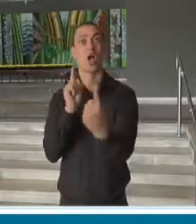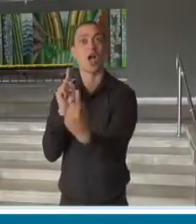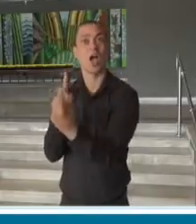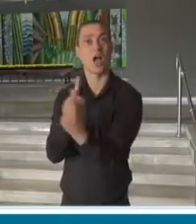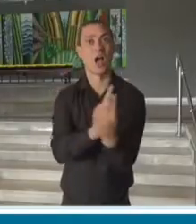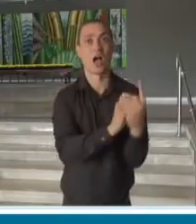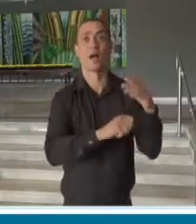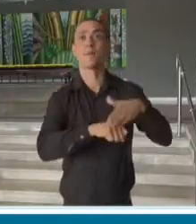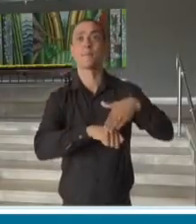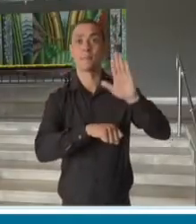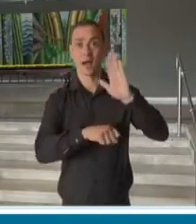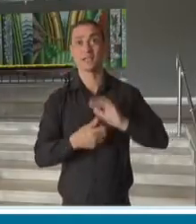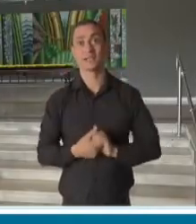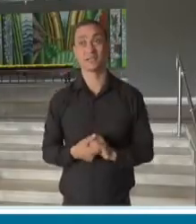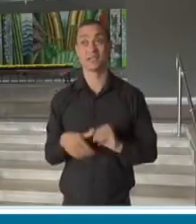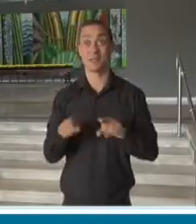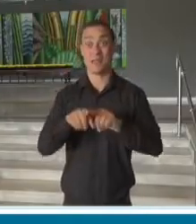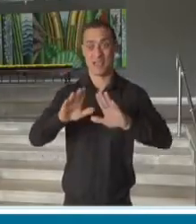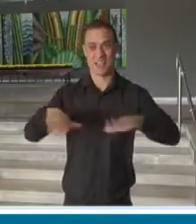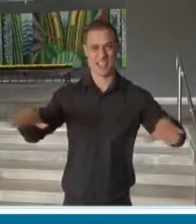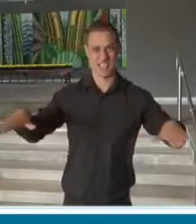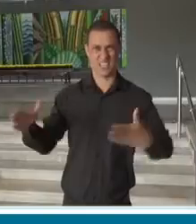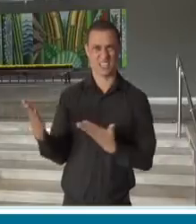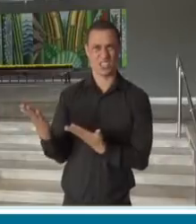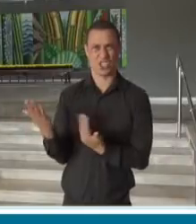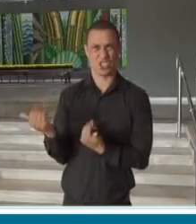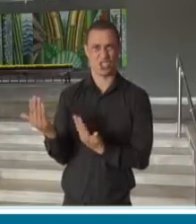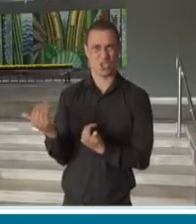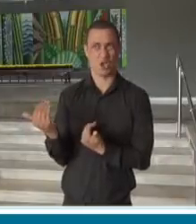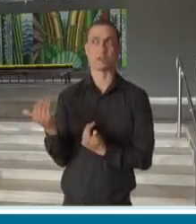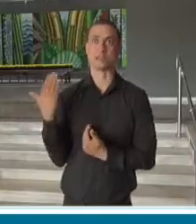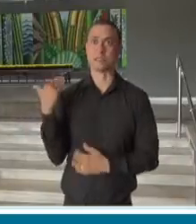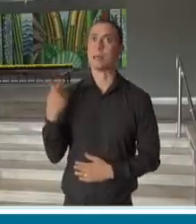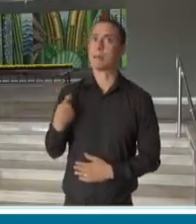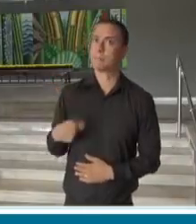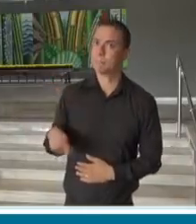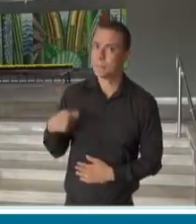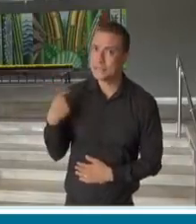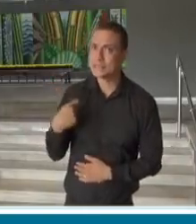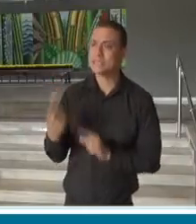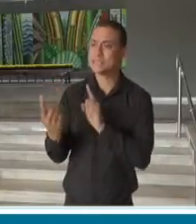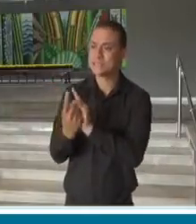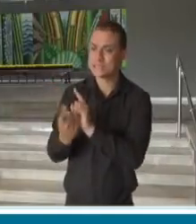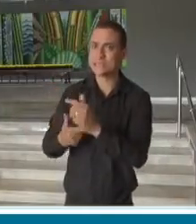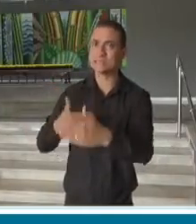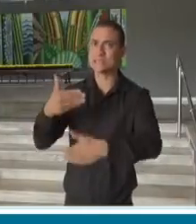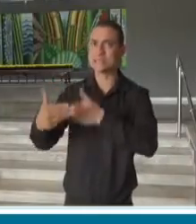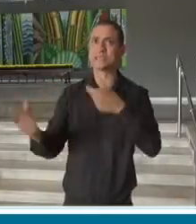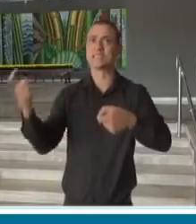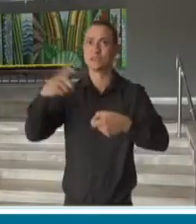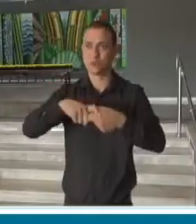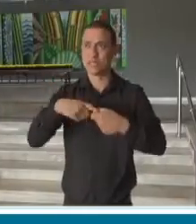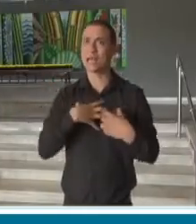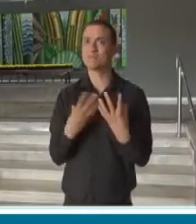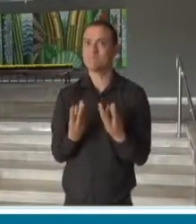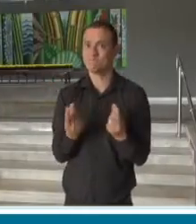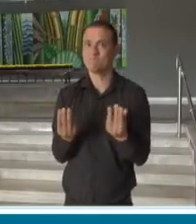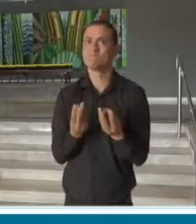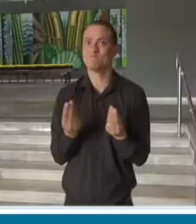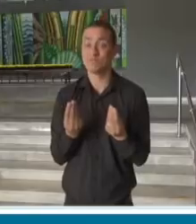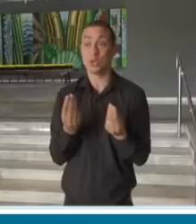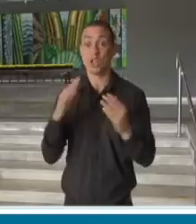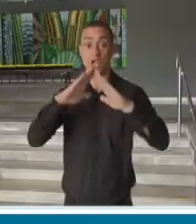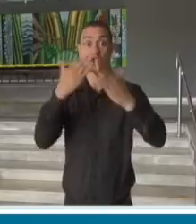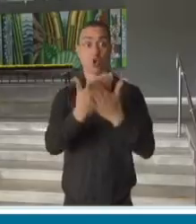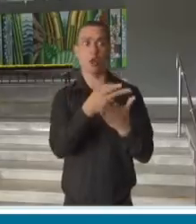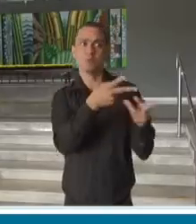governador, e como as crianças, os jovens, estavam carentes e necessitando realmente voltar. A gente tem sentido isso em todas as nossas